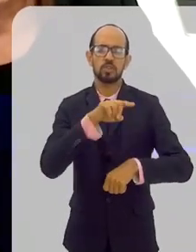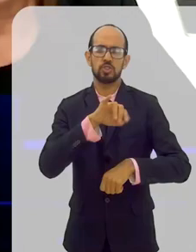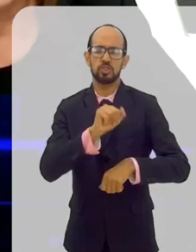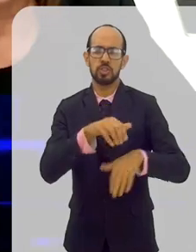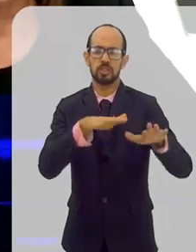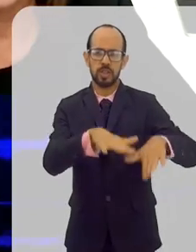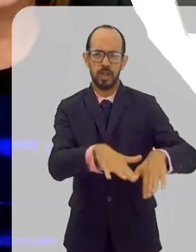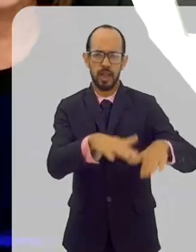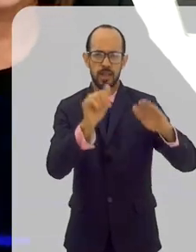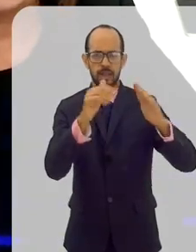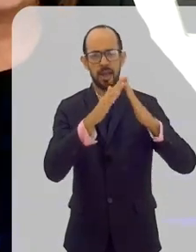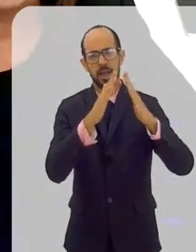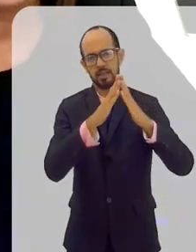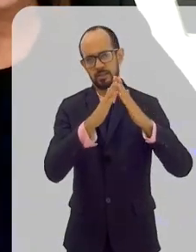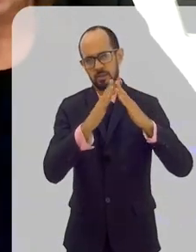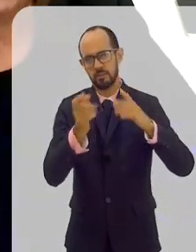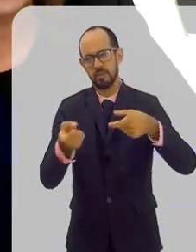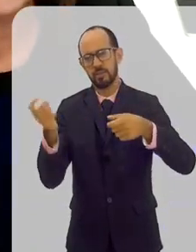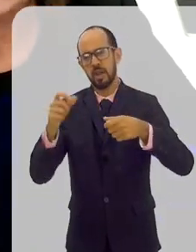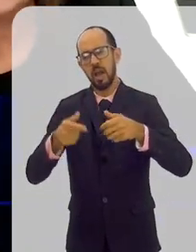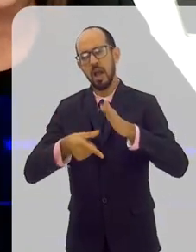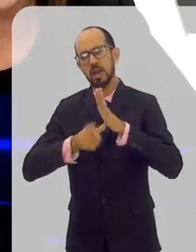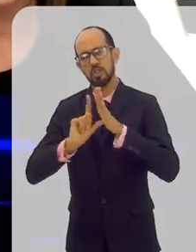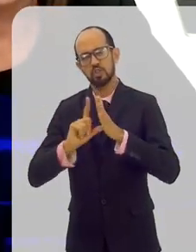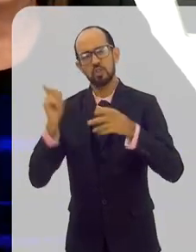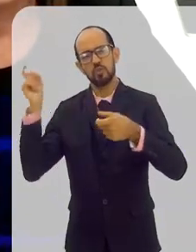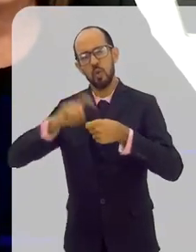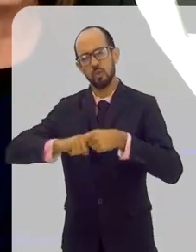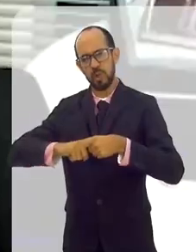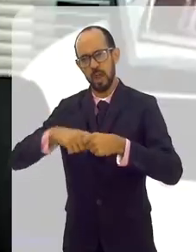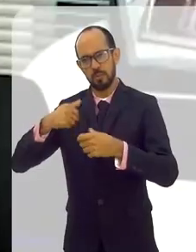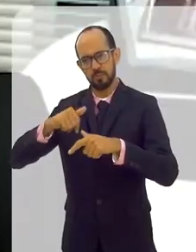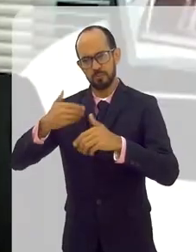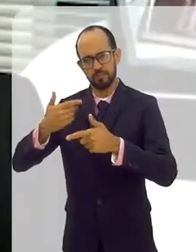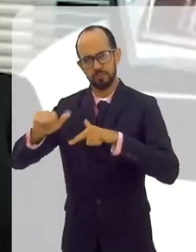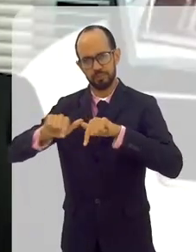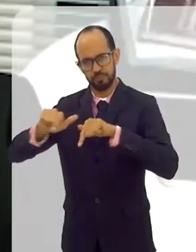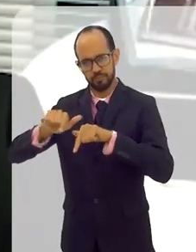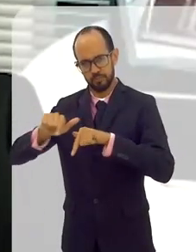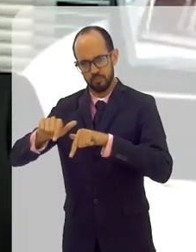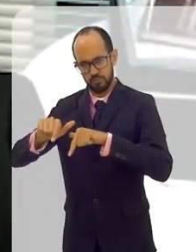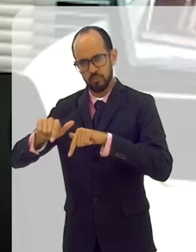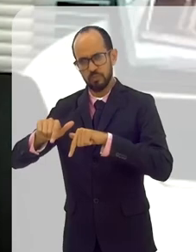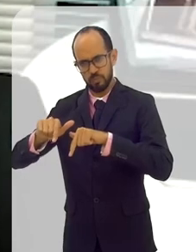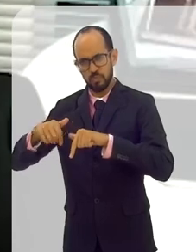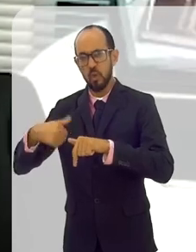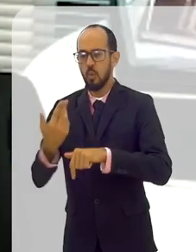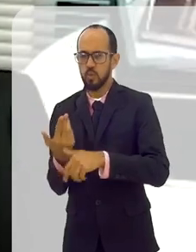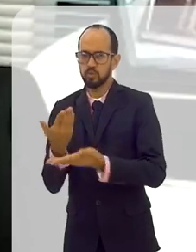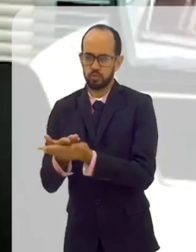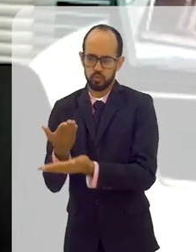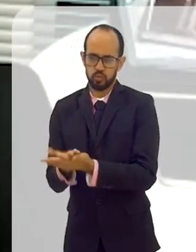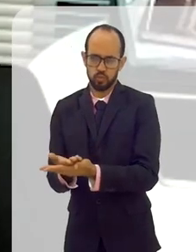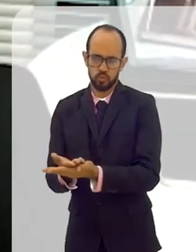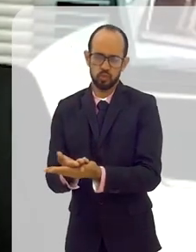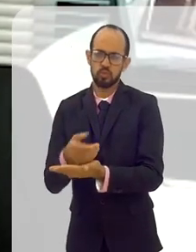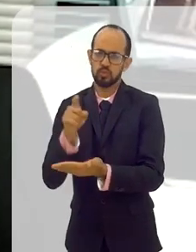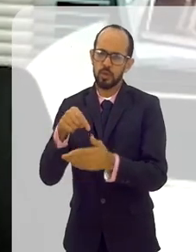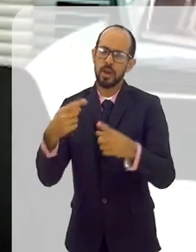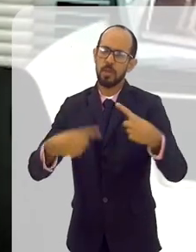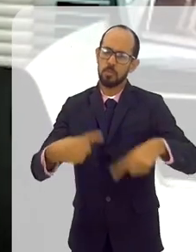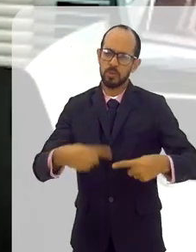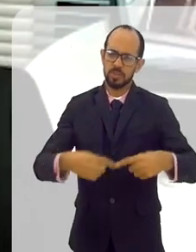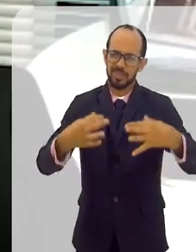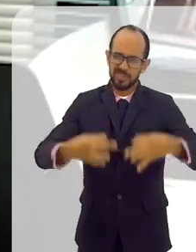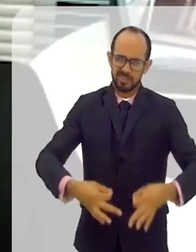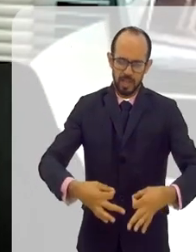de vir para a atividade acadêmica, como ou sem sintoma gripal. Então, veja, essa era a política correta e nós estávamos sempre com embasamento